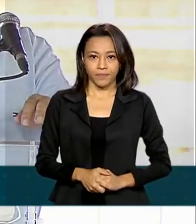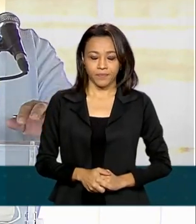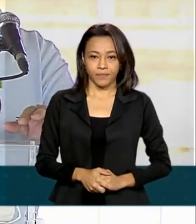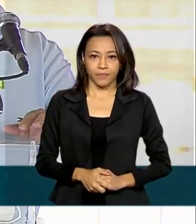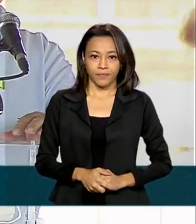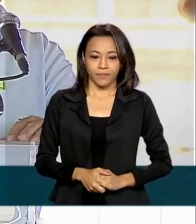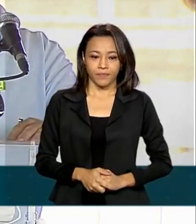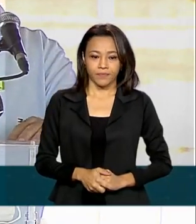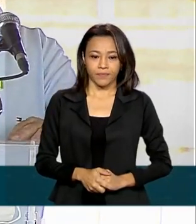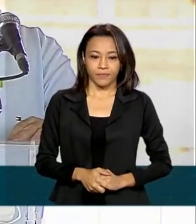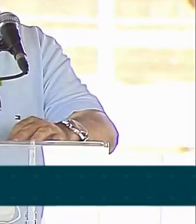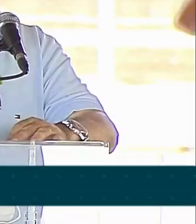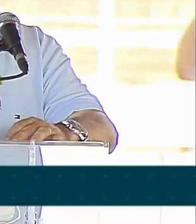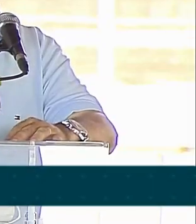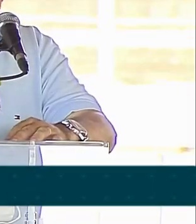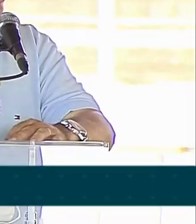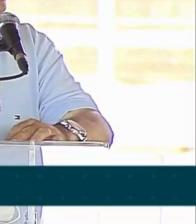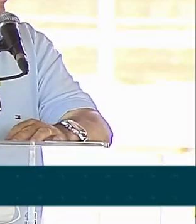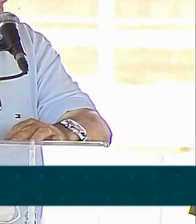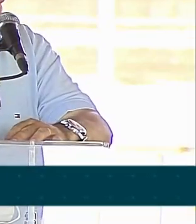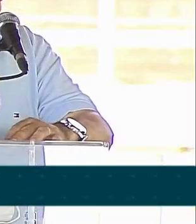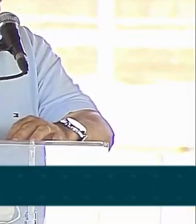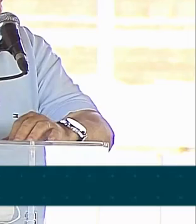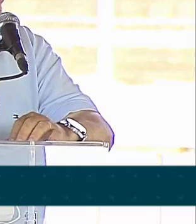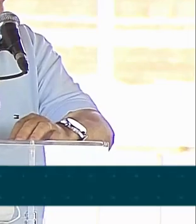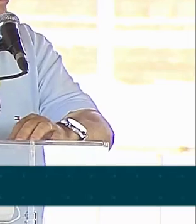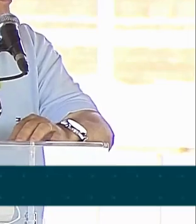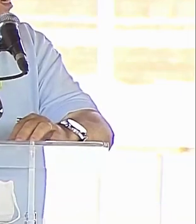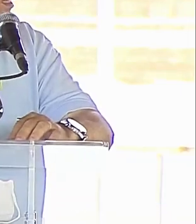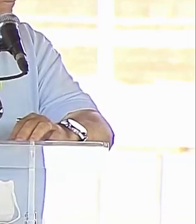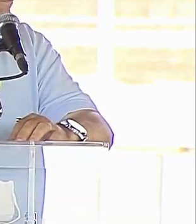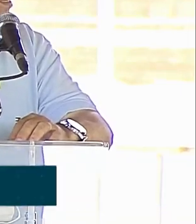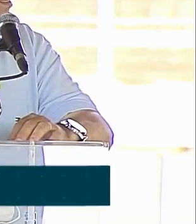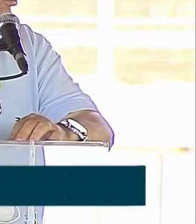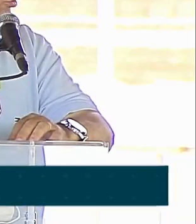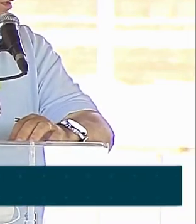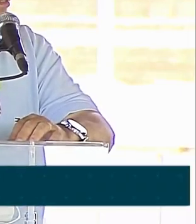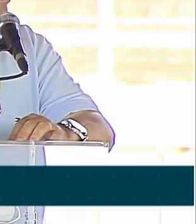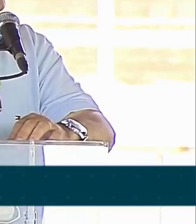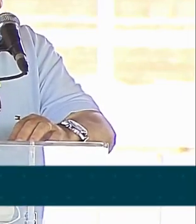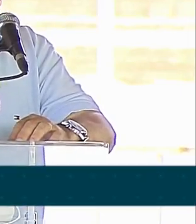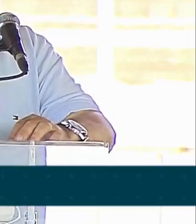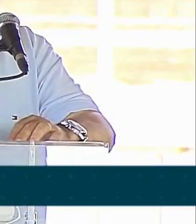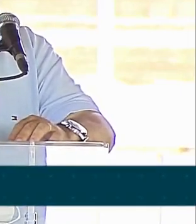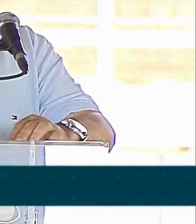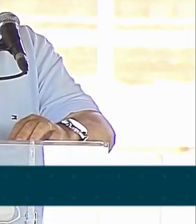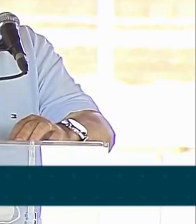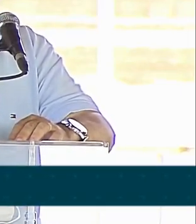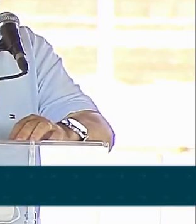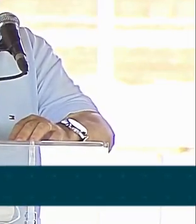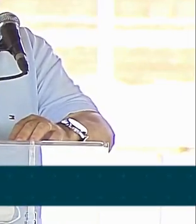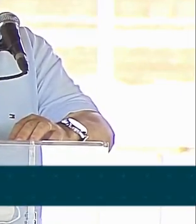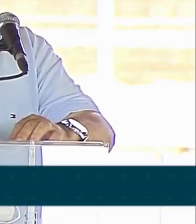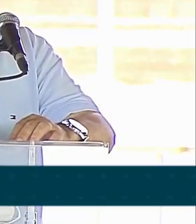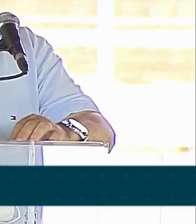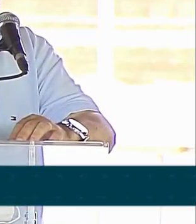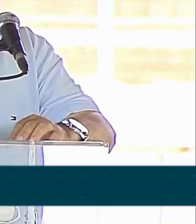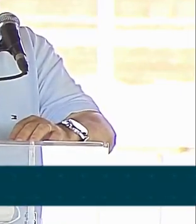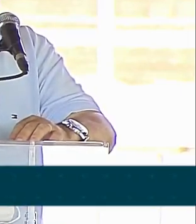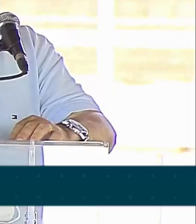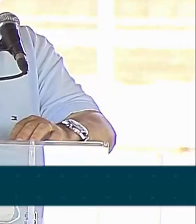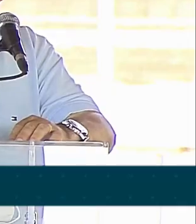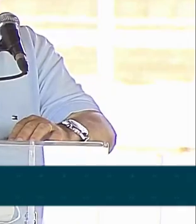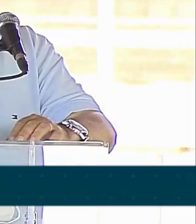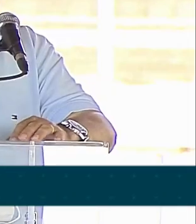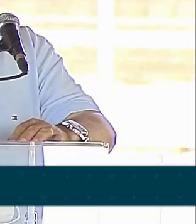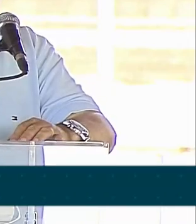Pedro, que é o nosso parceiro, nós estamos comemorando, presidente, a entrega, apenas na sua administração, de 600